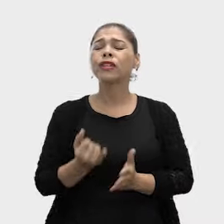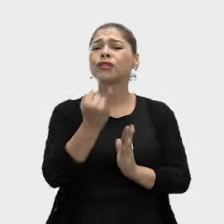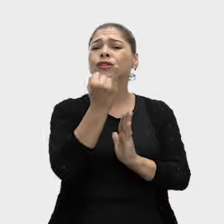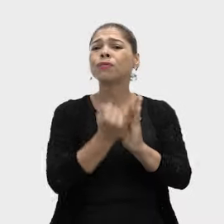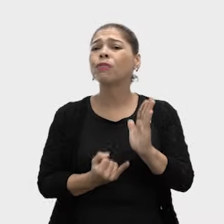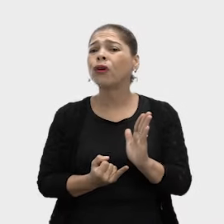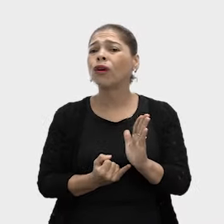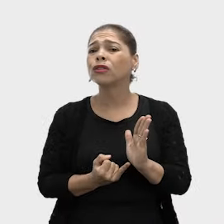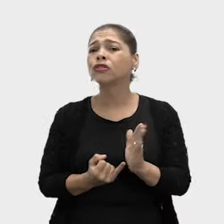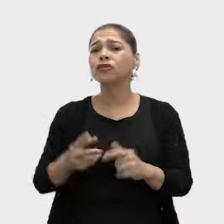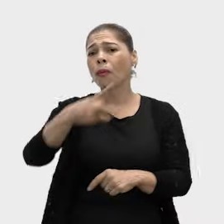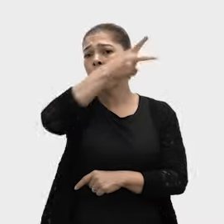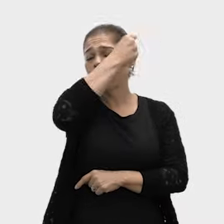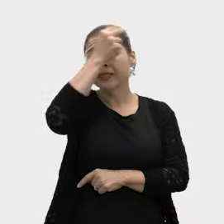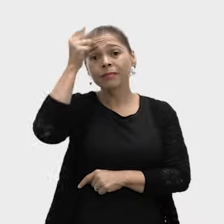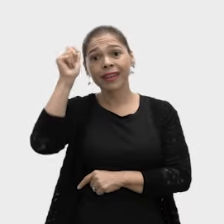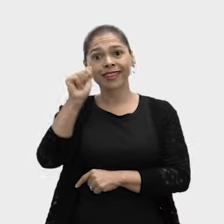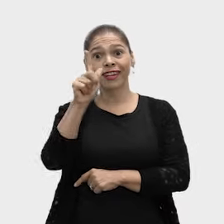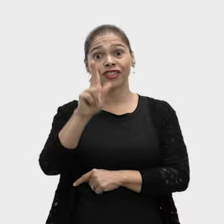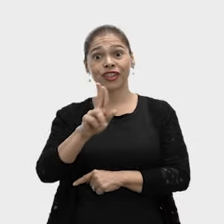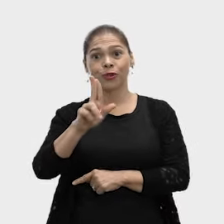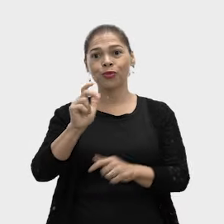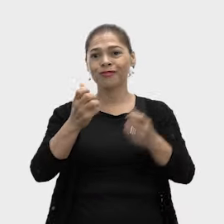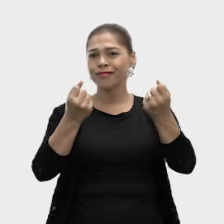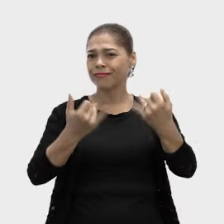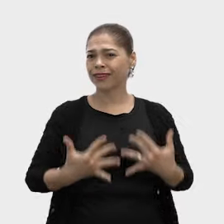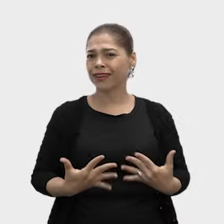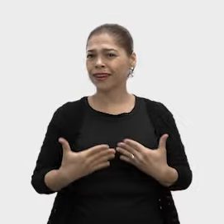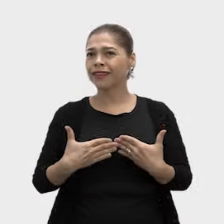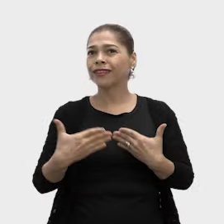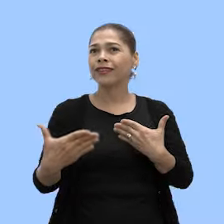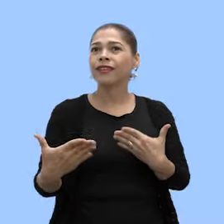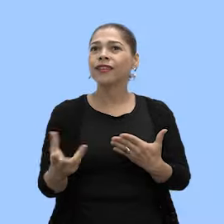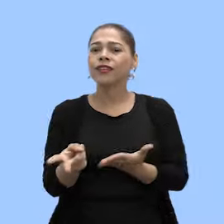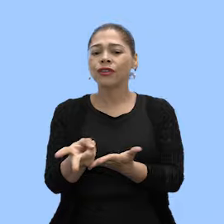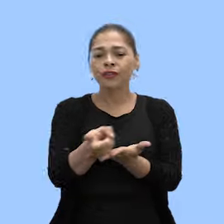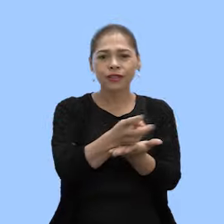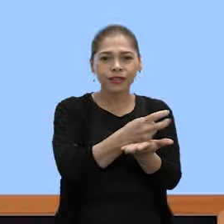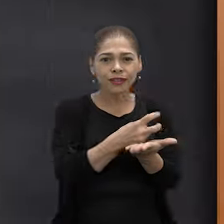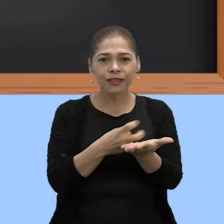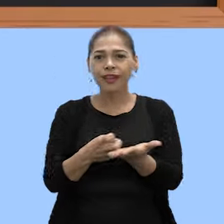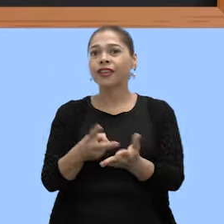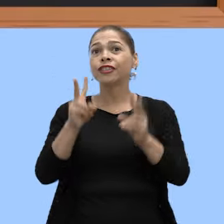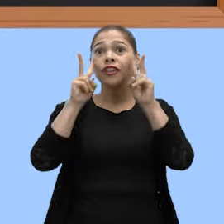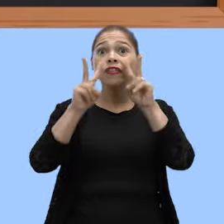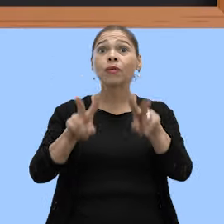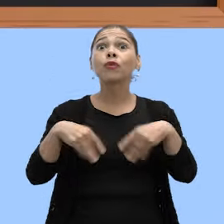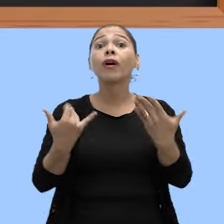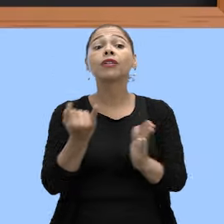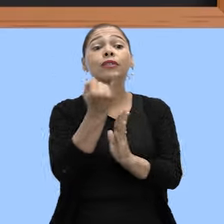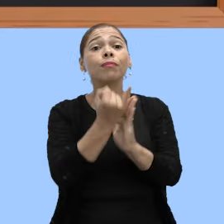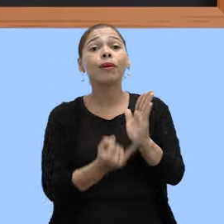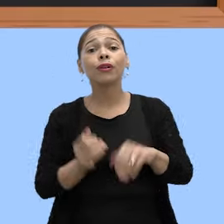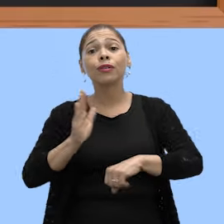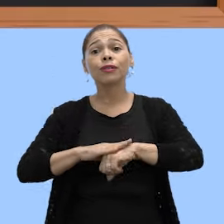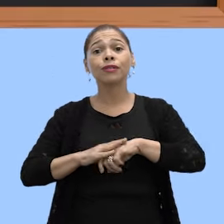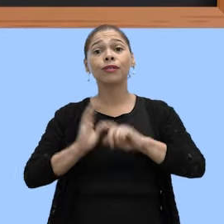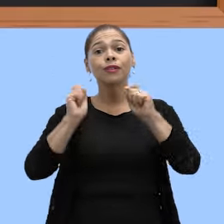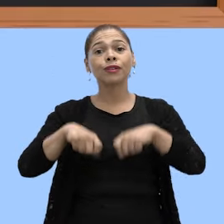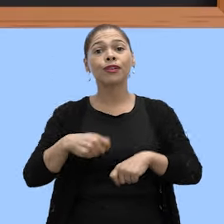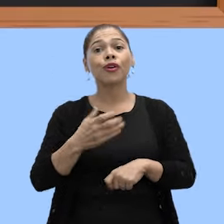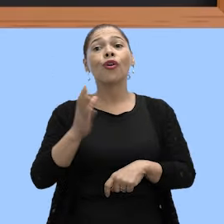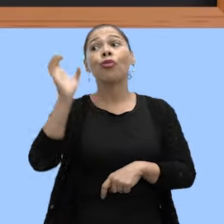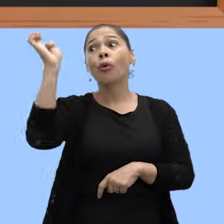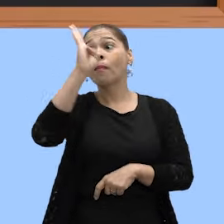Você sabe quais são os impostos municipais? A AGU explica! Na sequência de vídeos sobre tributos, já vimos quais são os